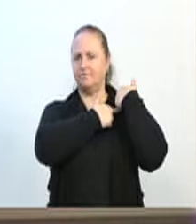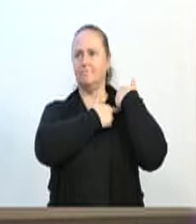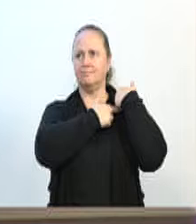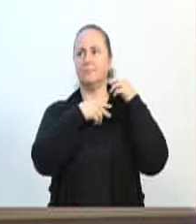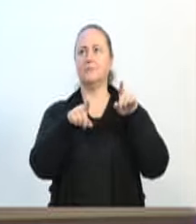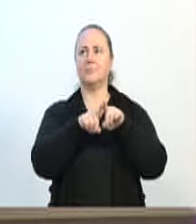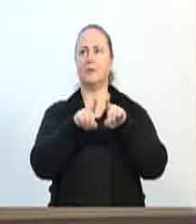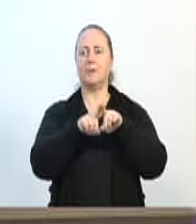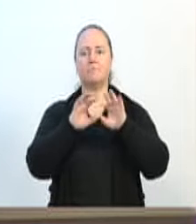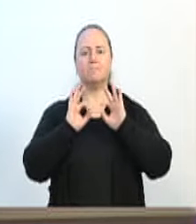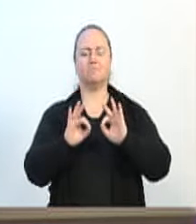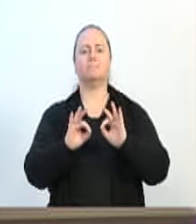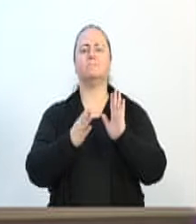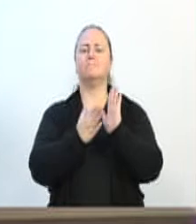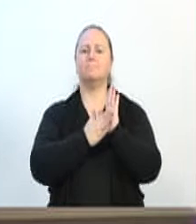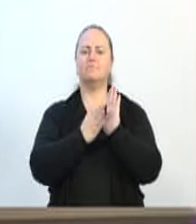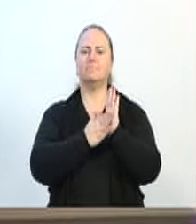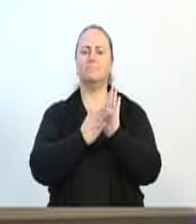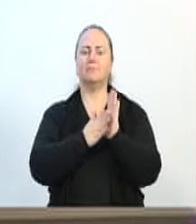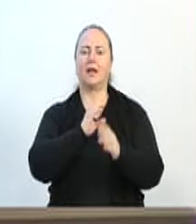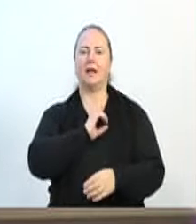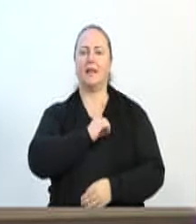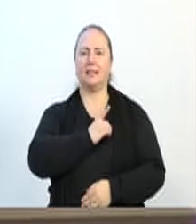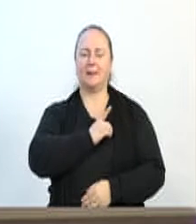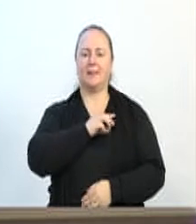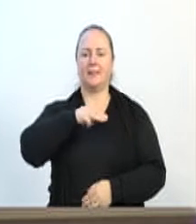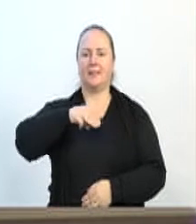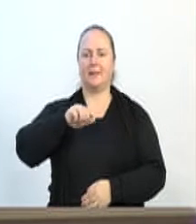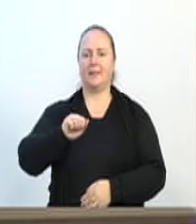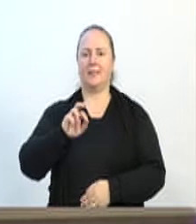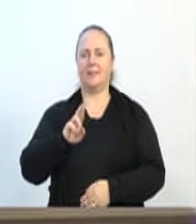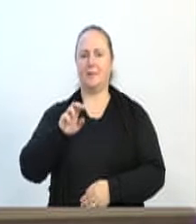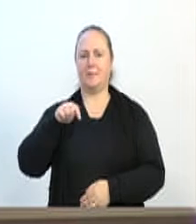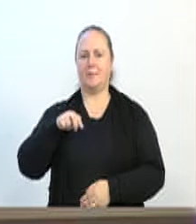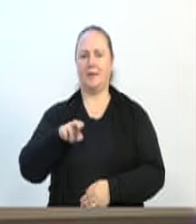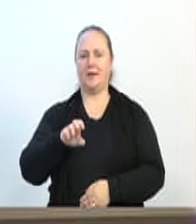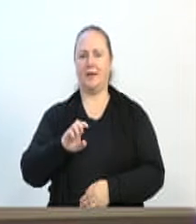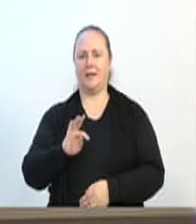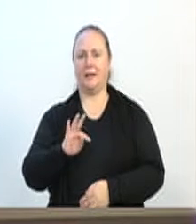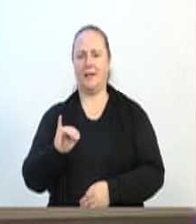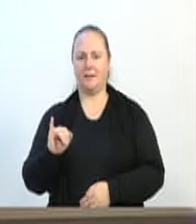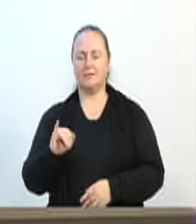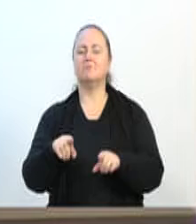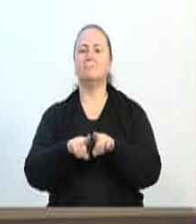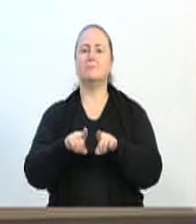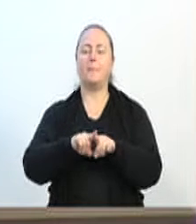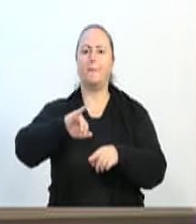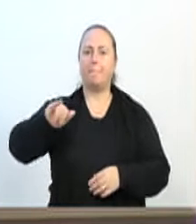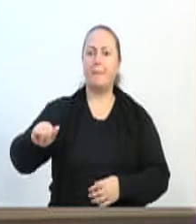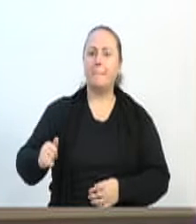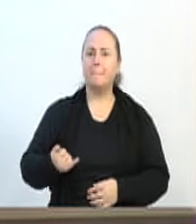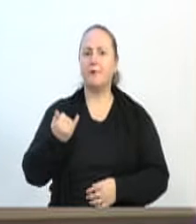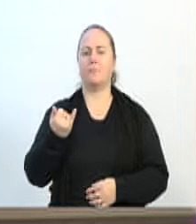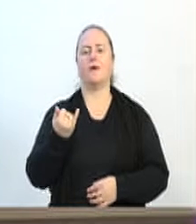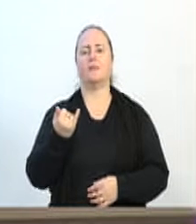forma efetiva, quero parabenizar o delegado Marquete. E já quero aproveitar e citar,